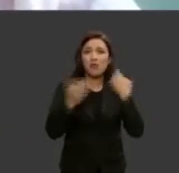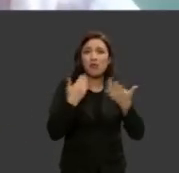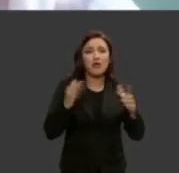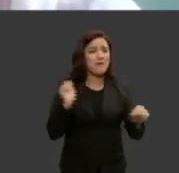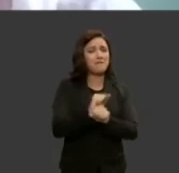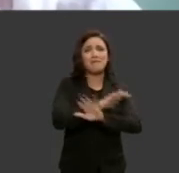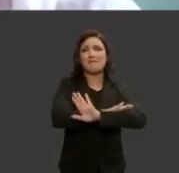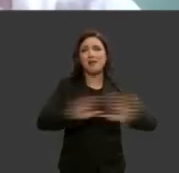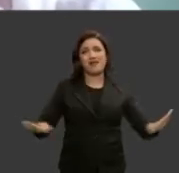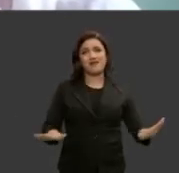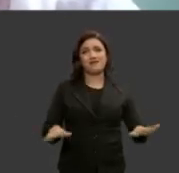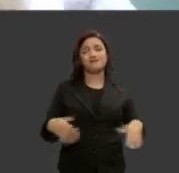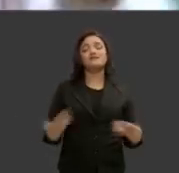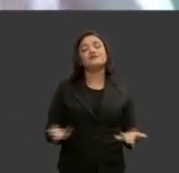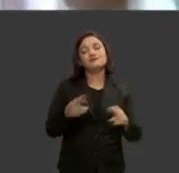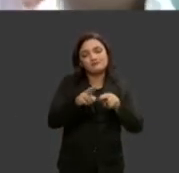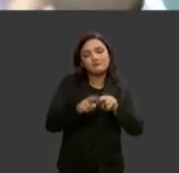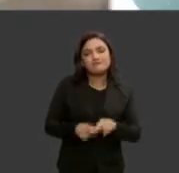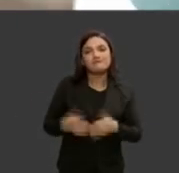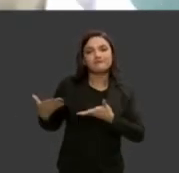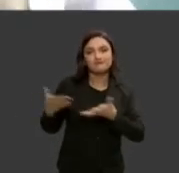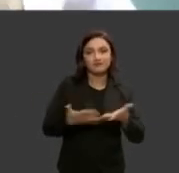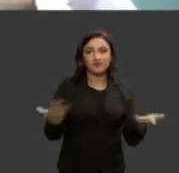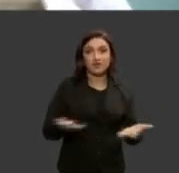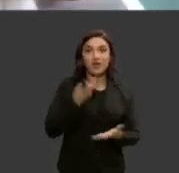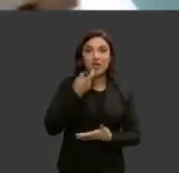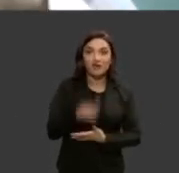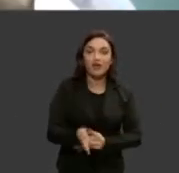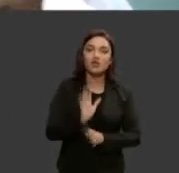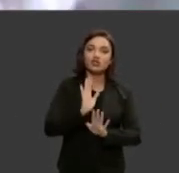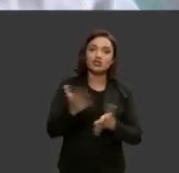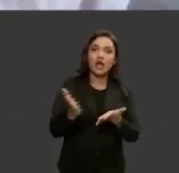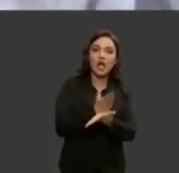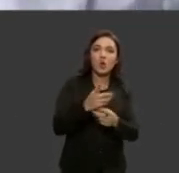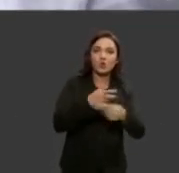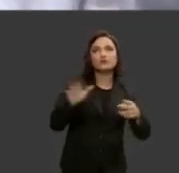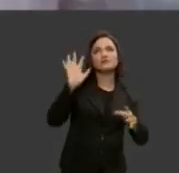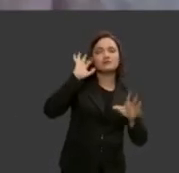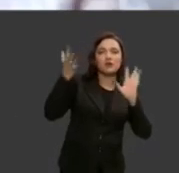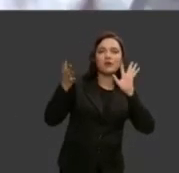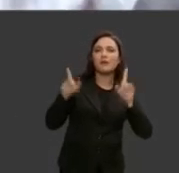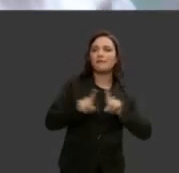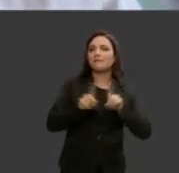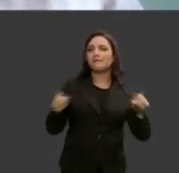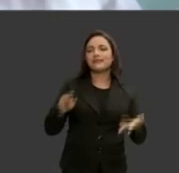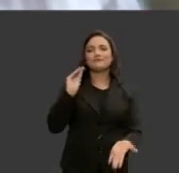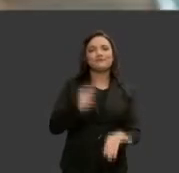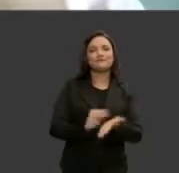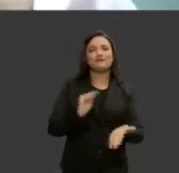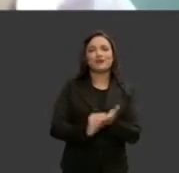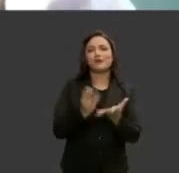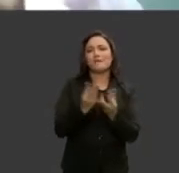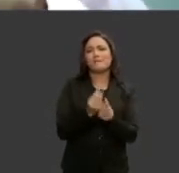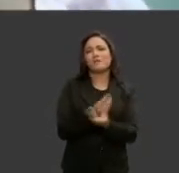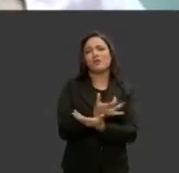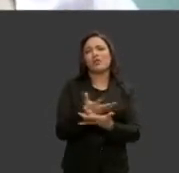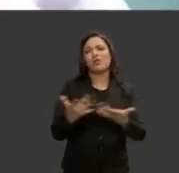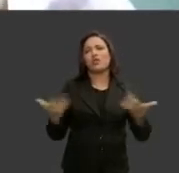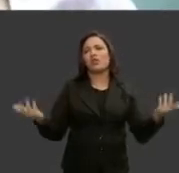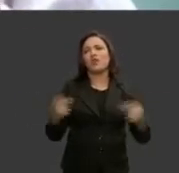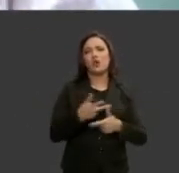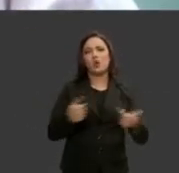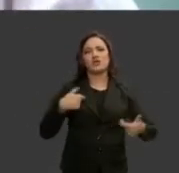que eu participo deste painel dizendo que estamos dando algumas respostas mas está longe muito longe das respostas que nós